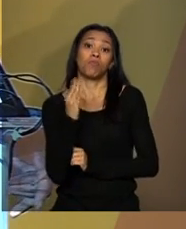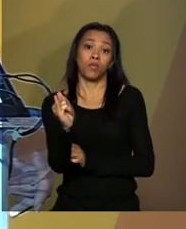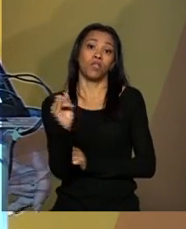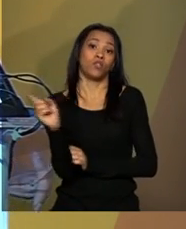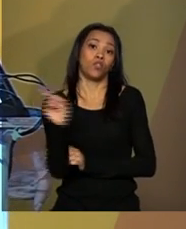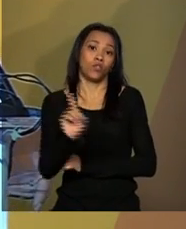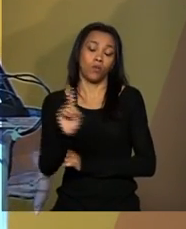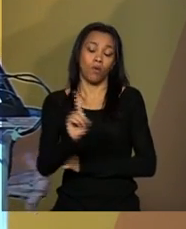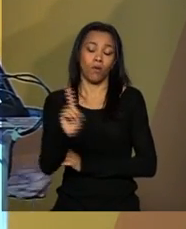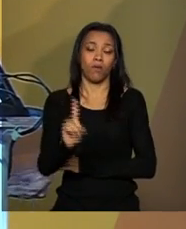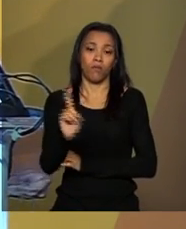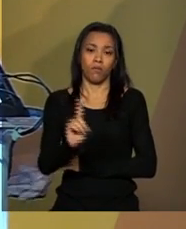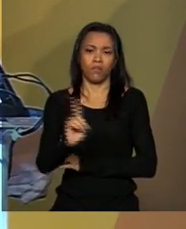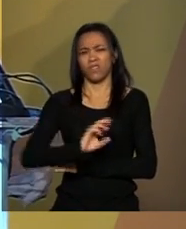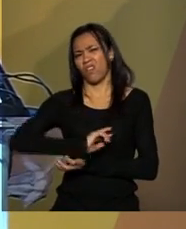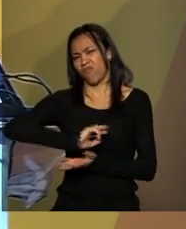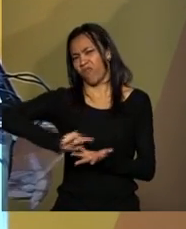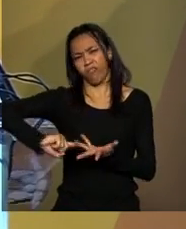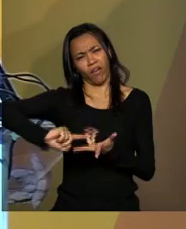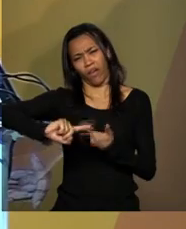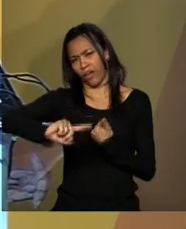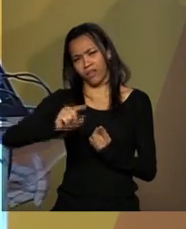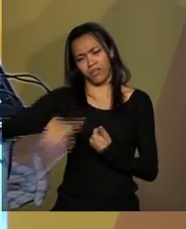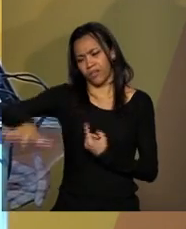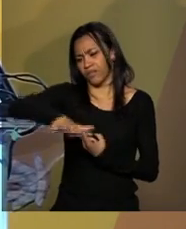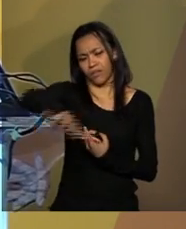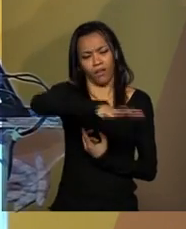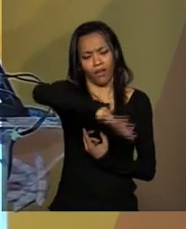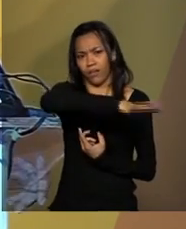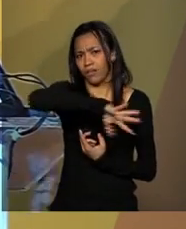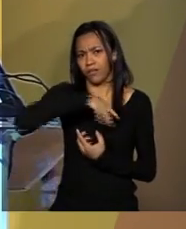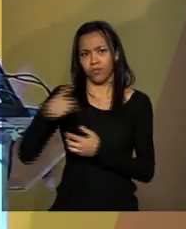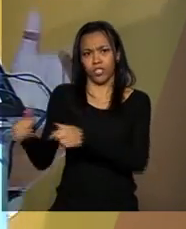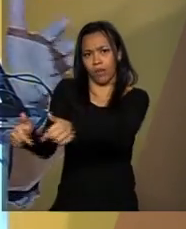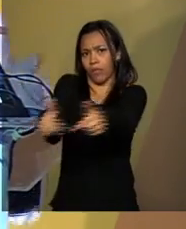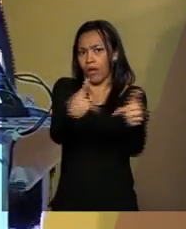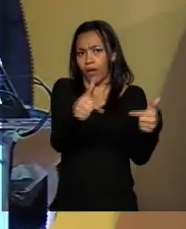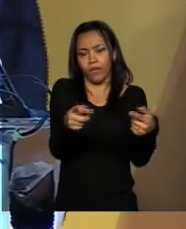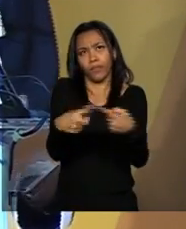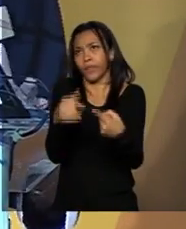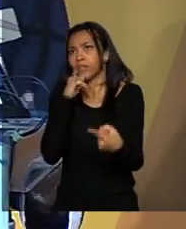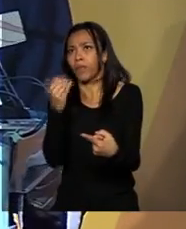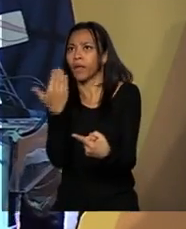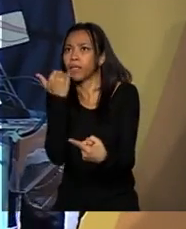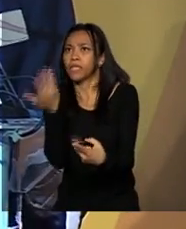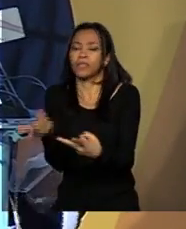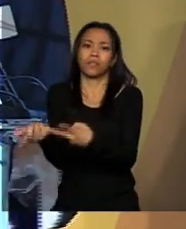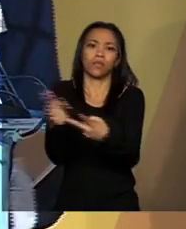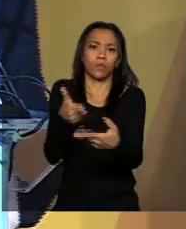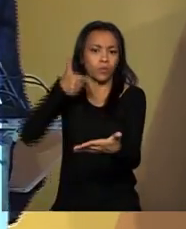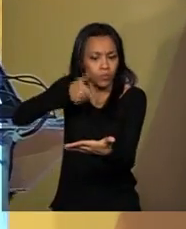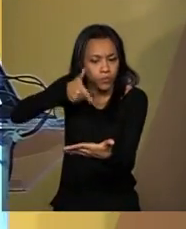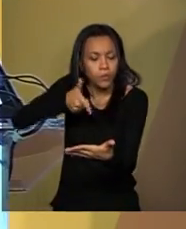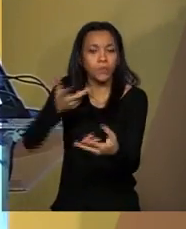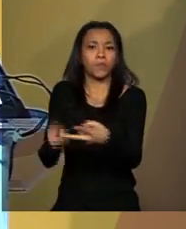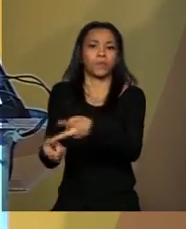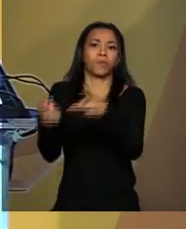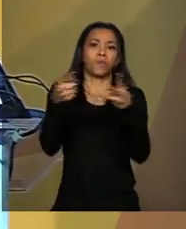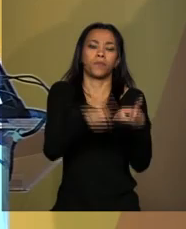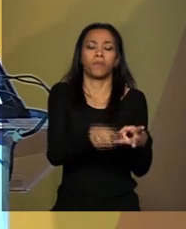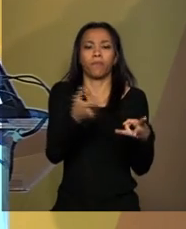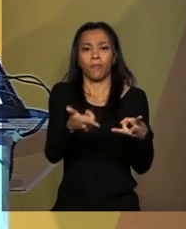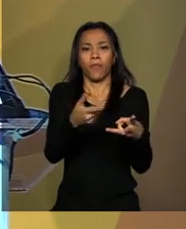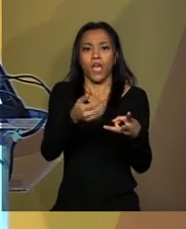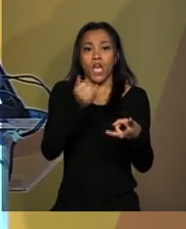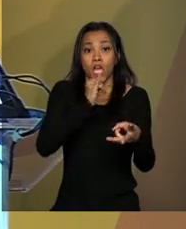investidos em vários tipos de negócios e atividades, como alimentação, siderurgia, serviços